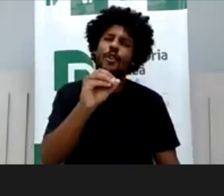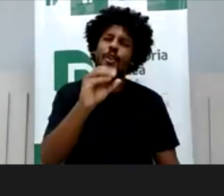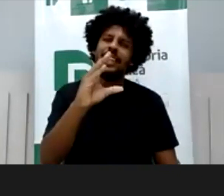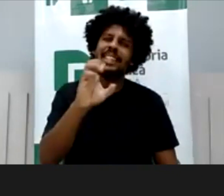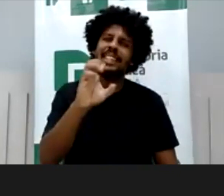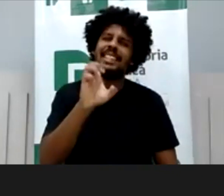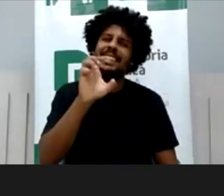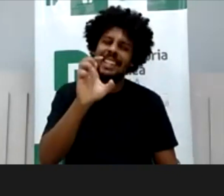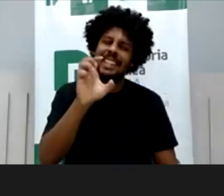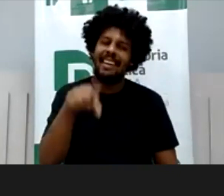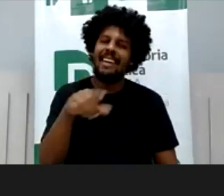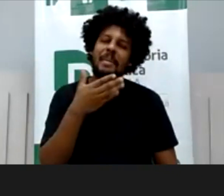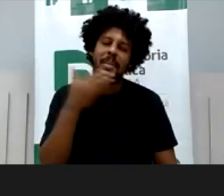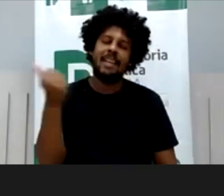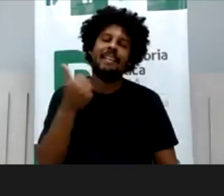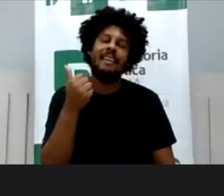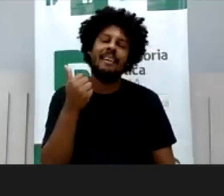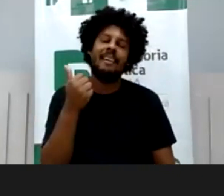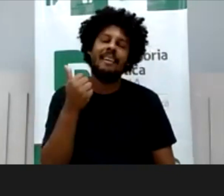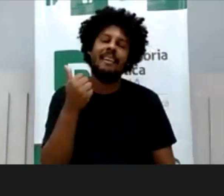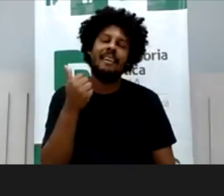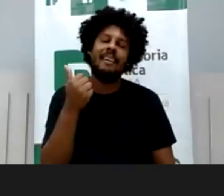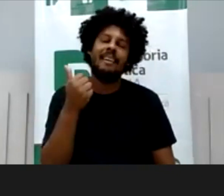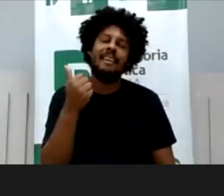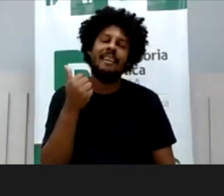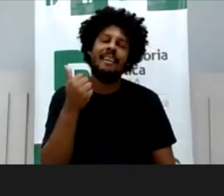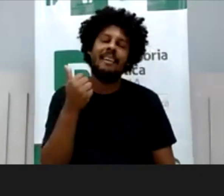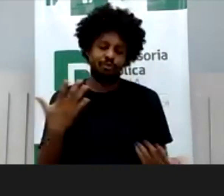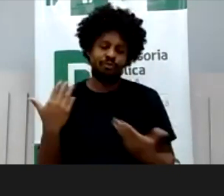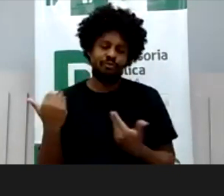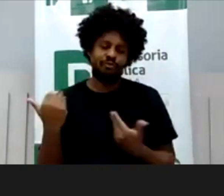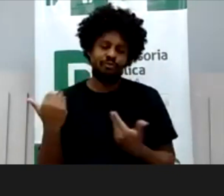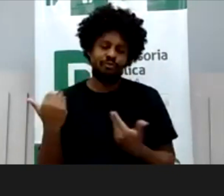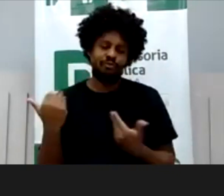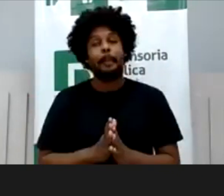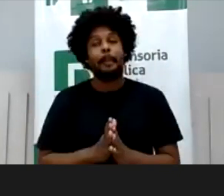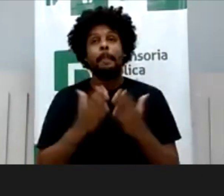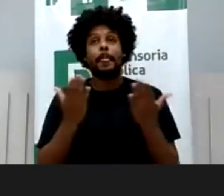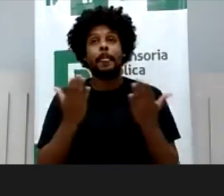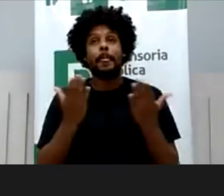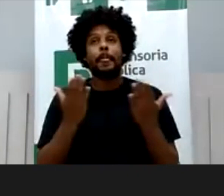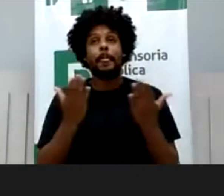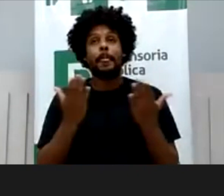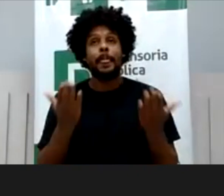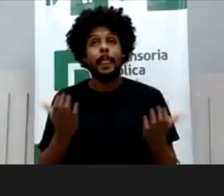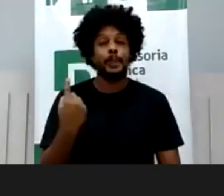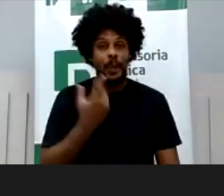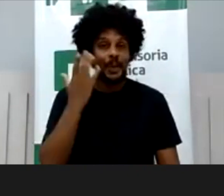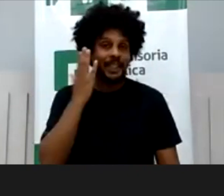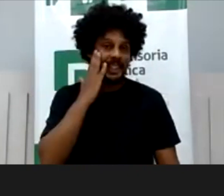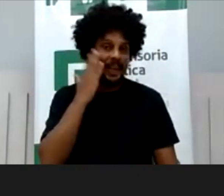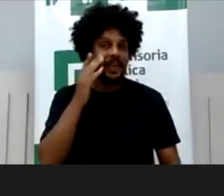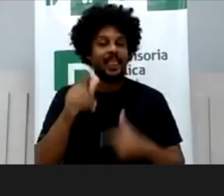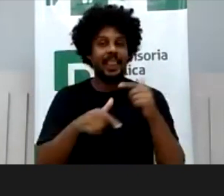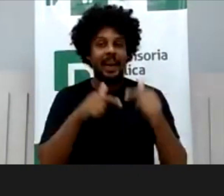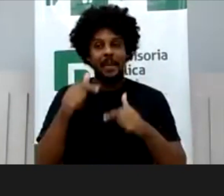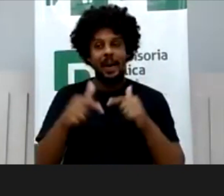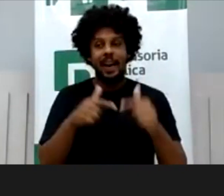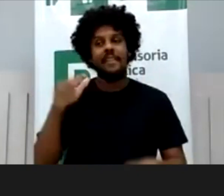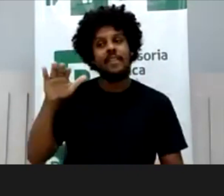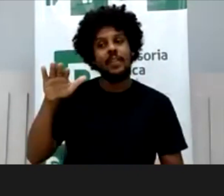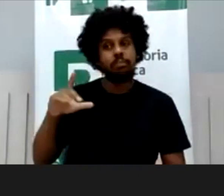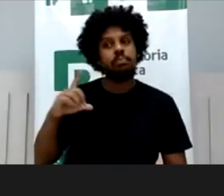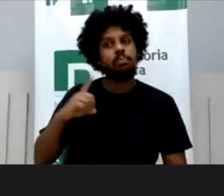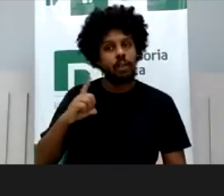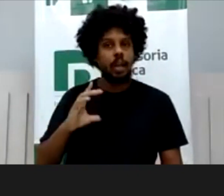do influencer Mirim é que no Brasil é vedado, né, o trabalho infantil a gente sabe, salvo em algumas exceções quando autorizado, quando se